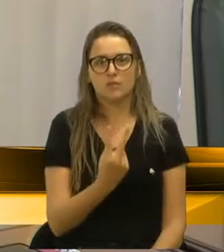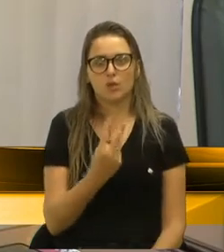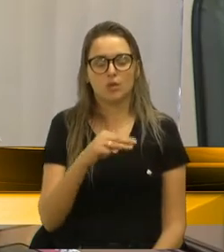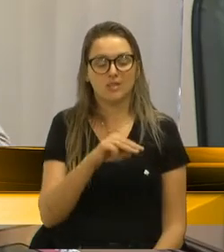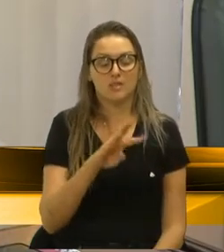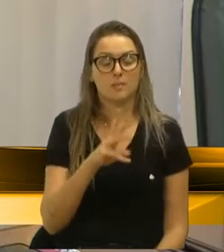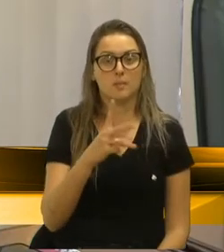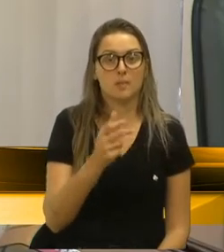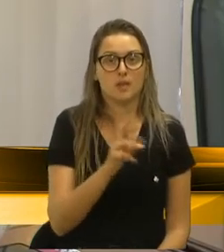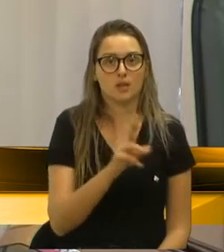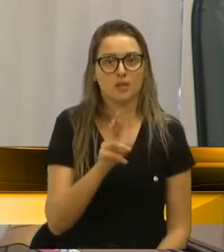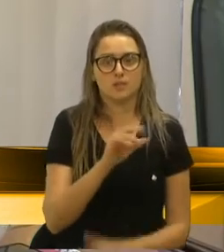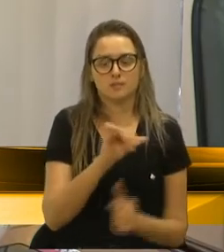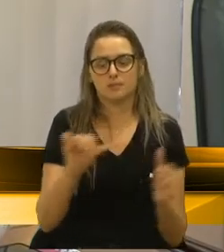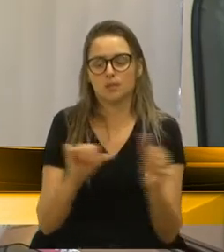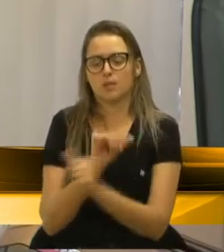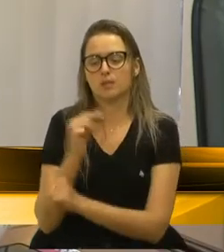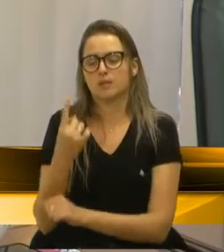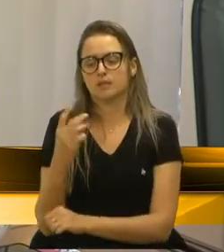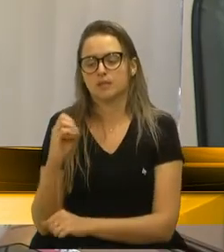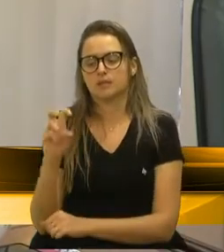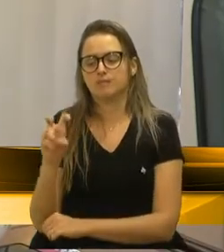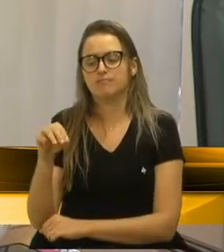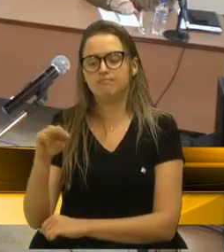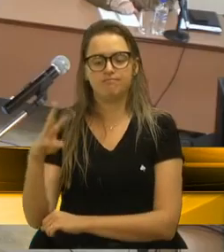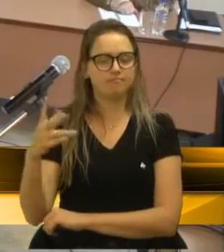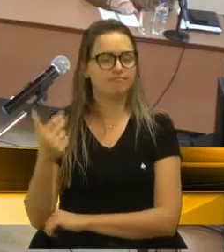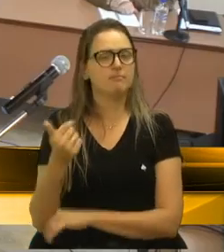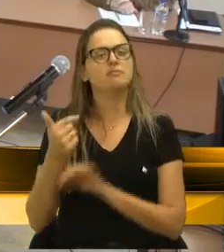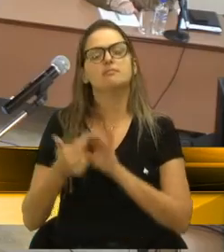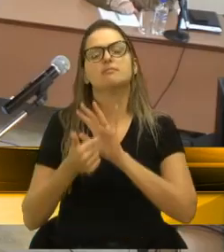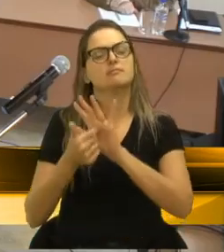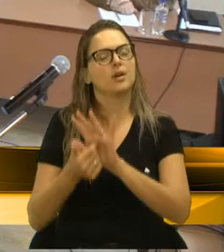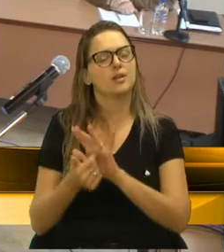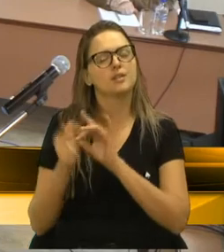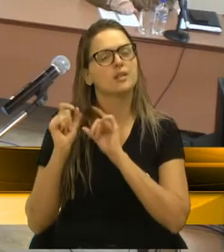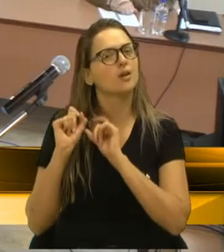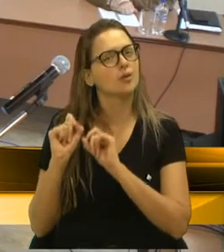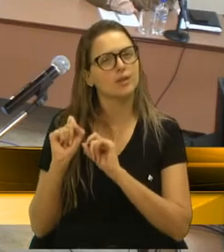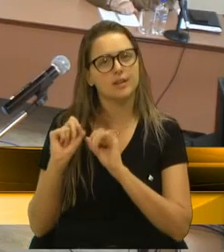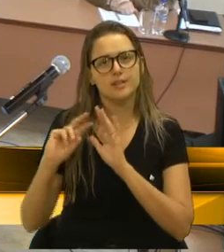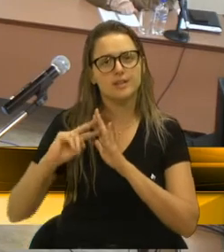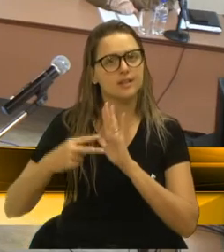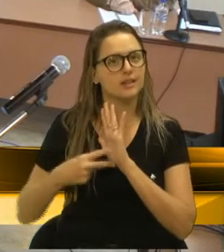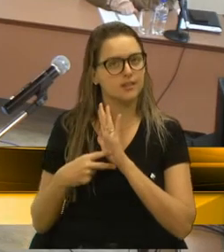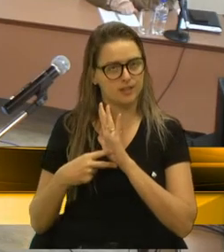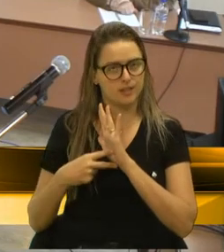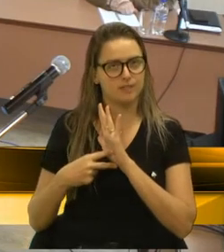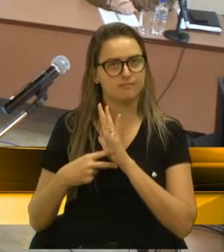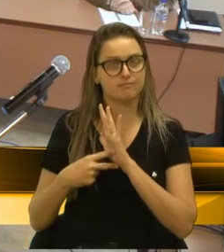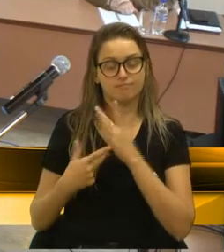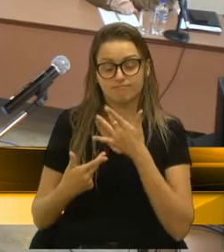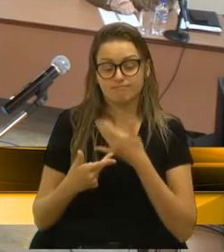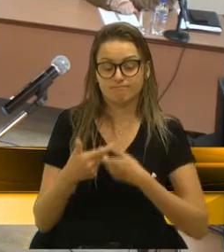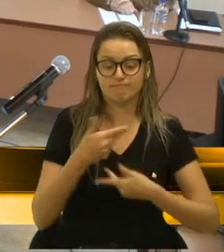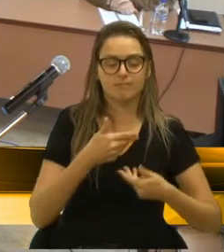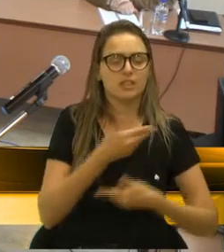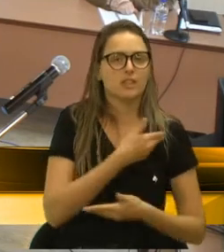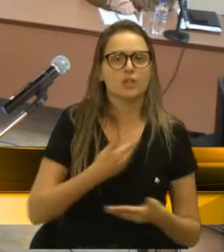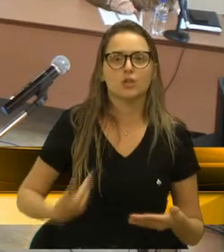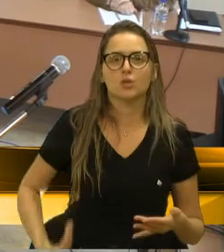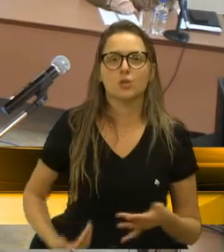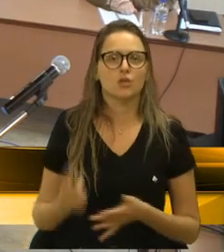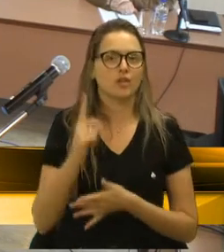para 105 milhões, isso demonstra que a administração não estava